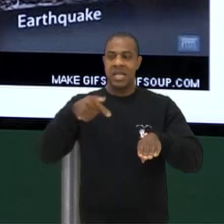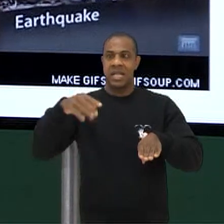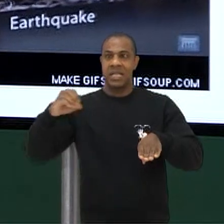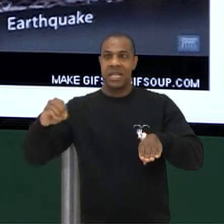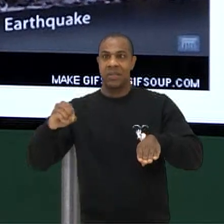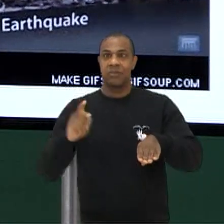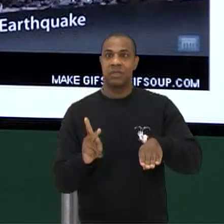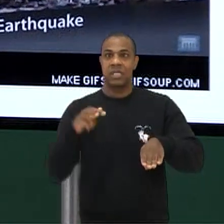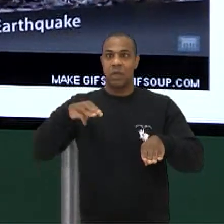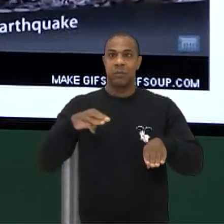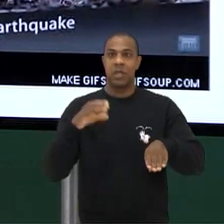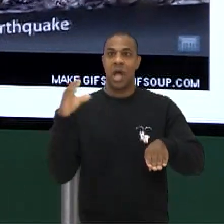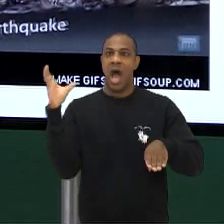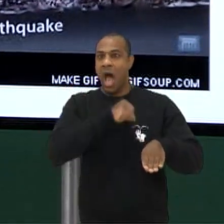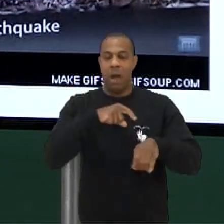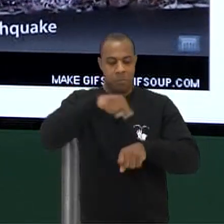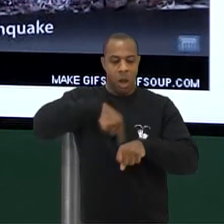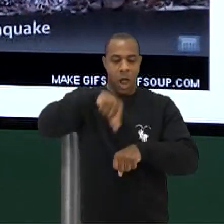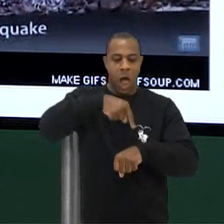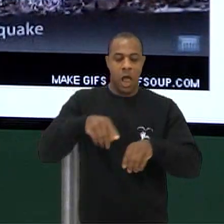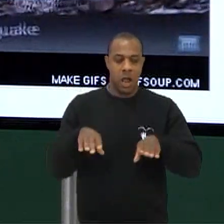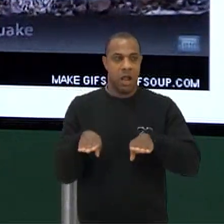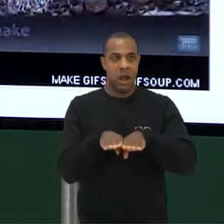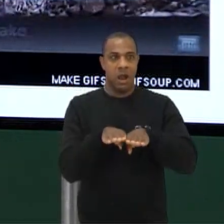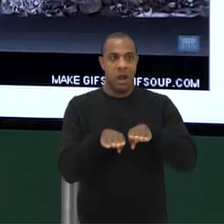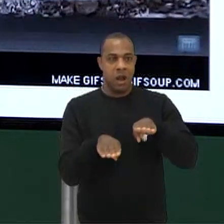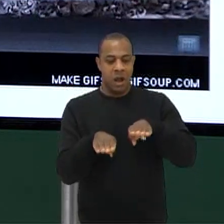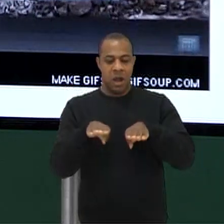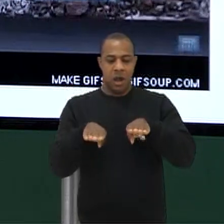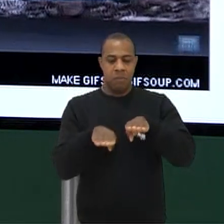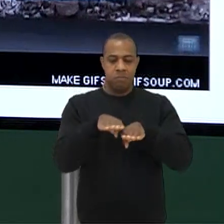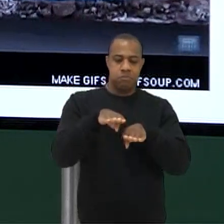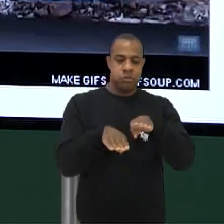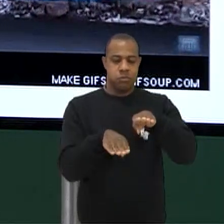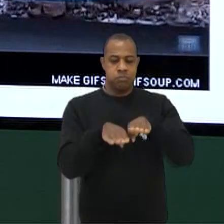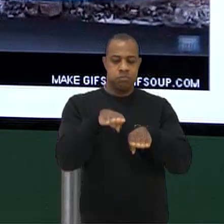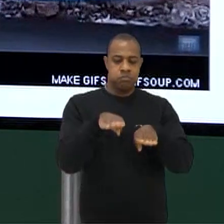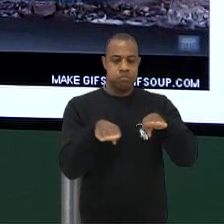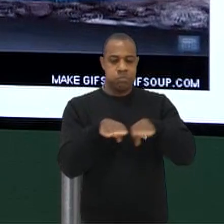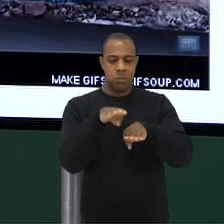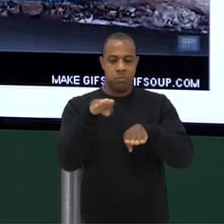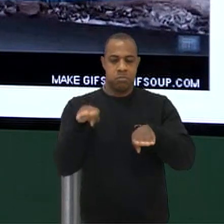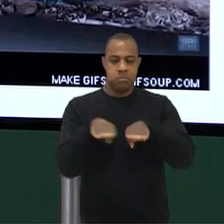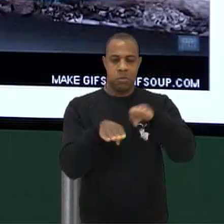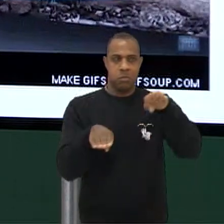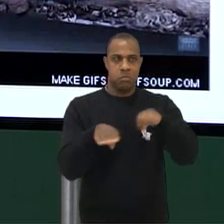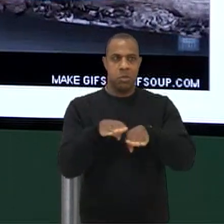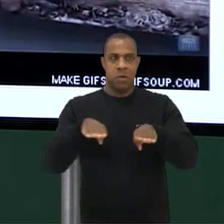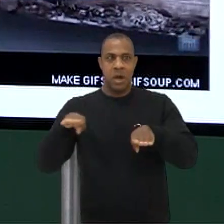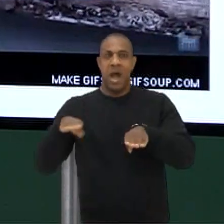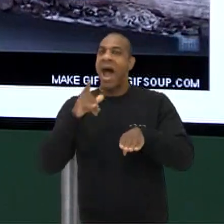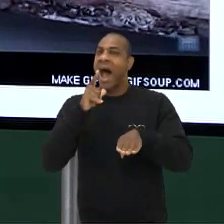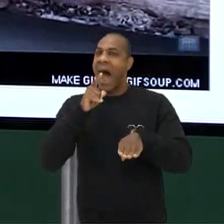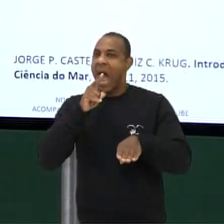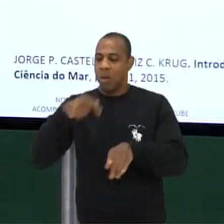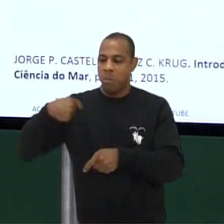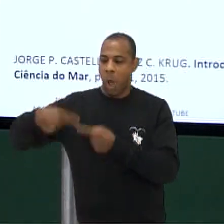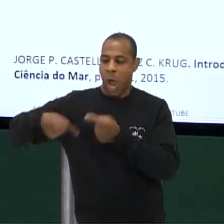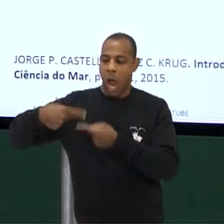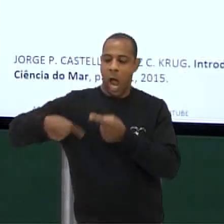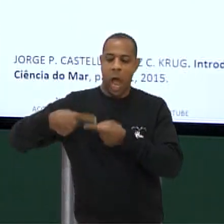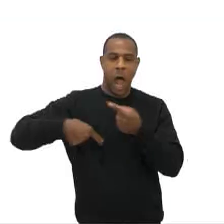Haja energia, mano E aqui, mas só que ele tem uma pequena amplitude Ou seja, uma pequena altura envolvida ali E o que que acontece